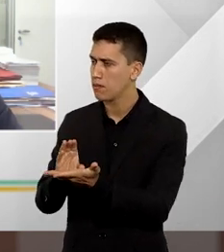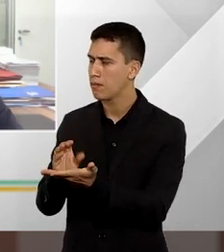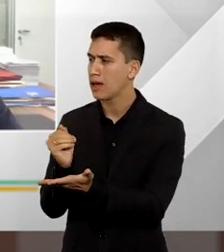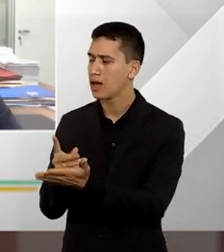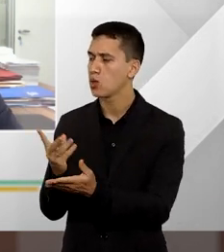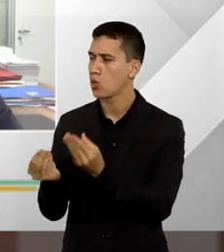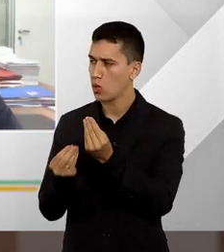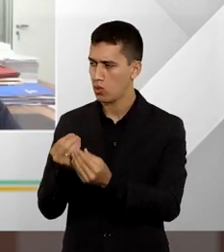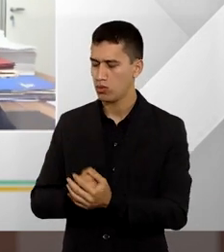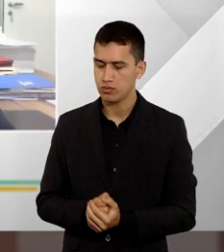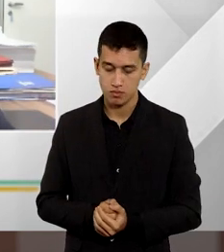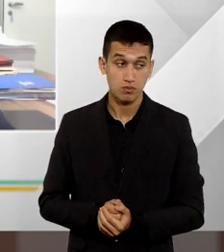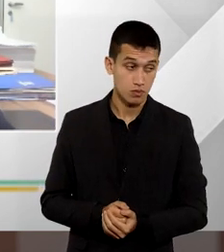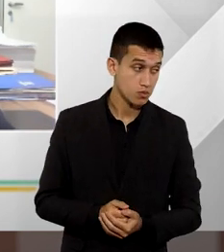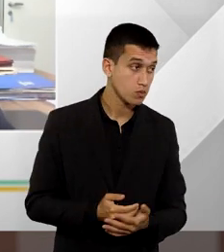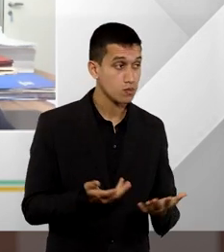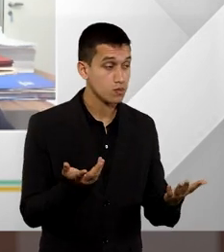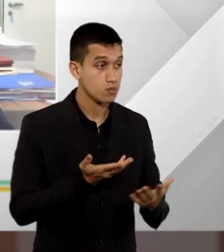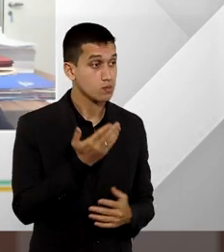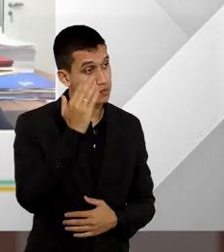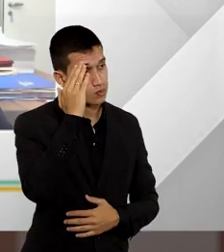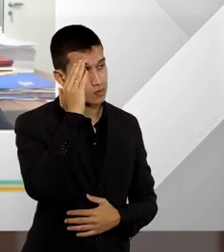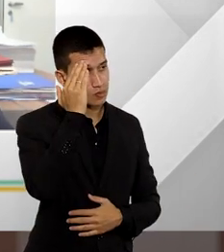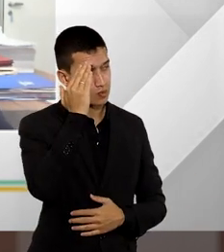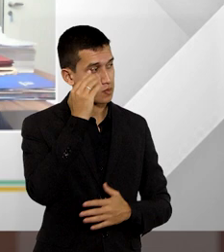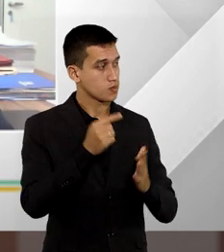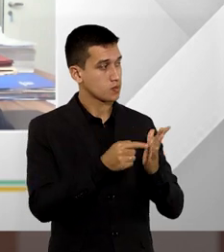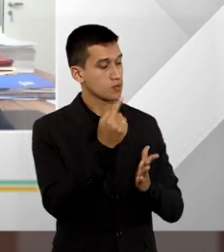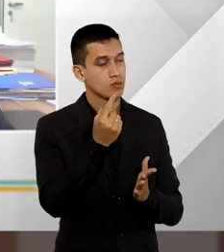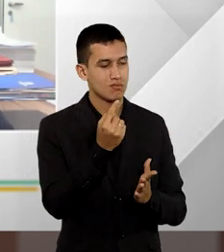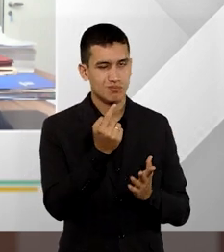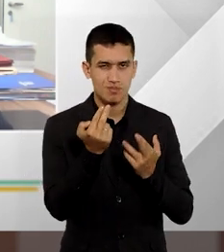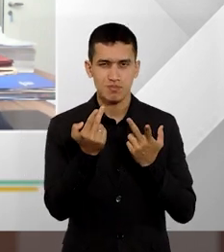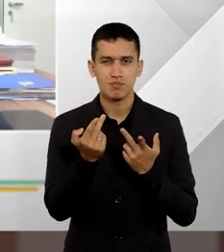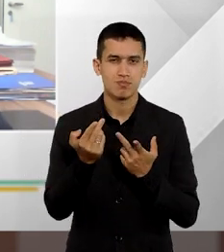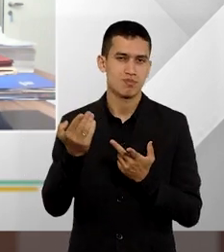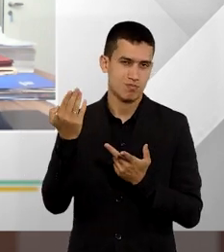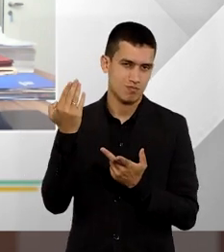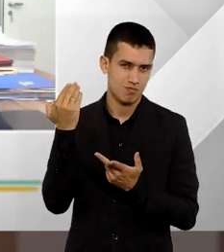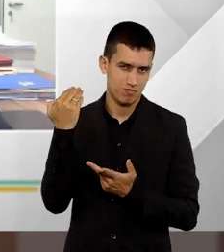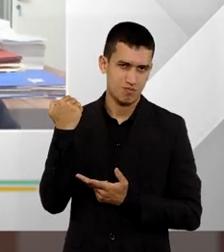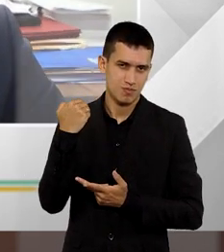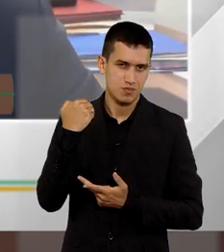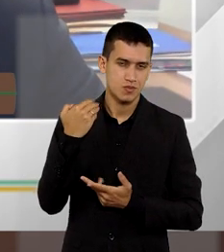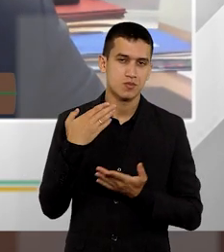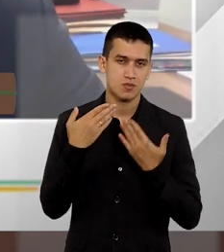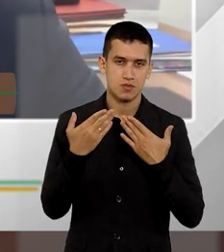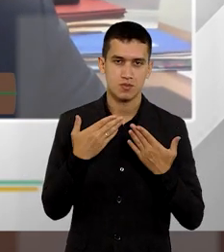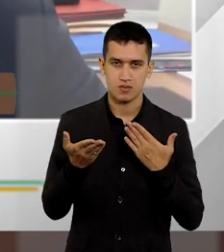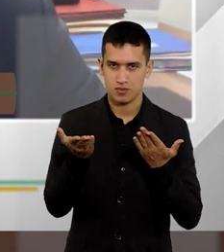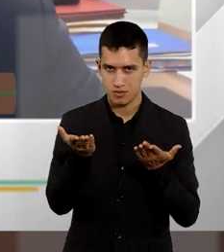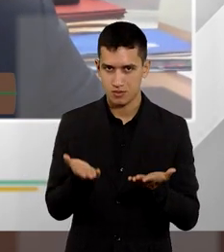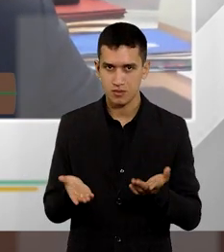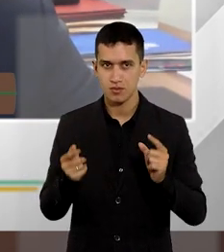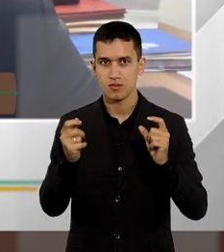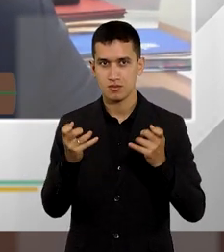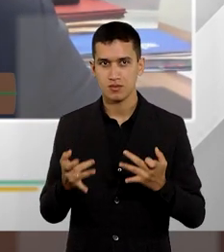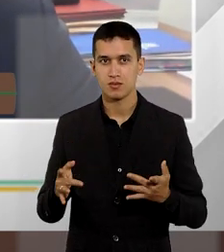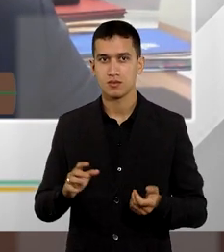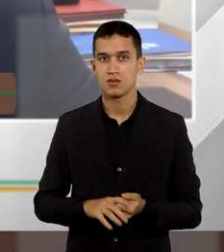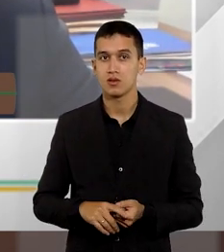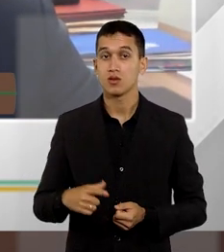Fátima, hoje o entendimento, primeiro, como conversamos um pouco antes aqui do programa, dentro do programa